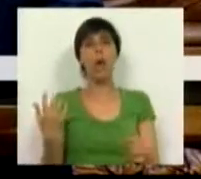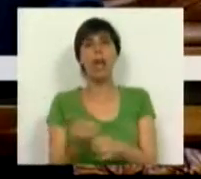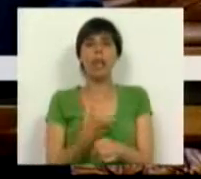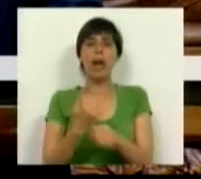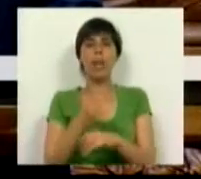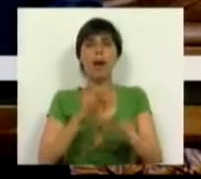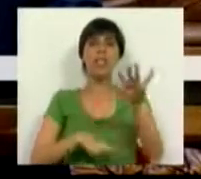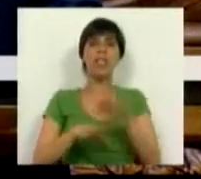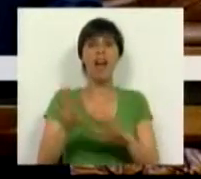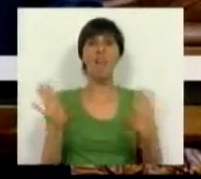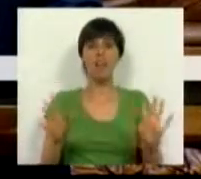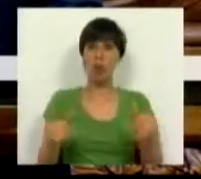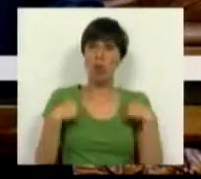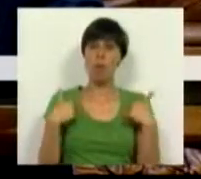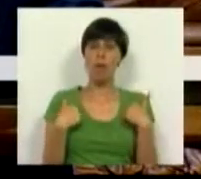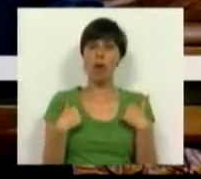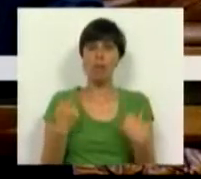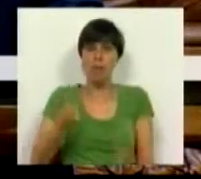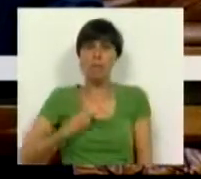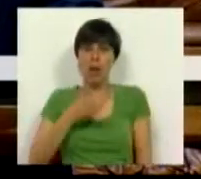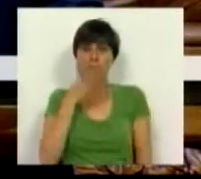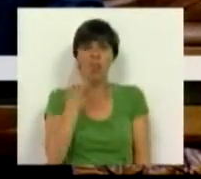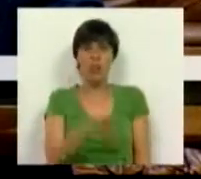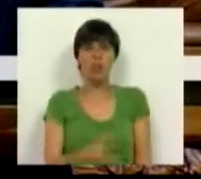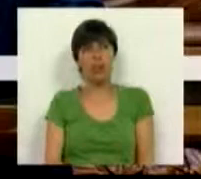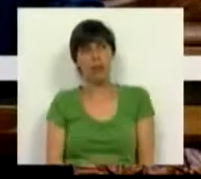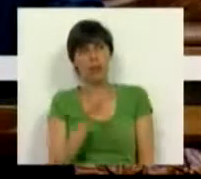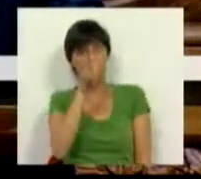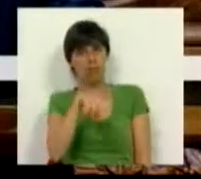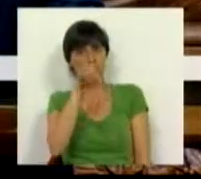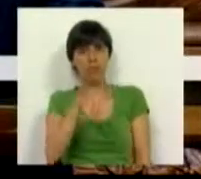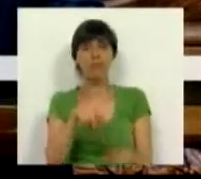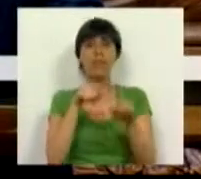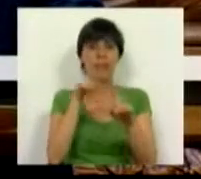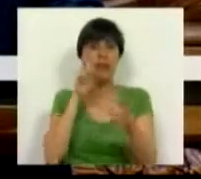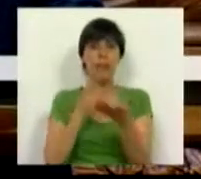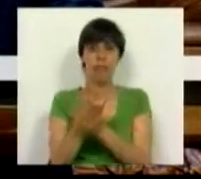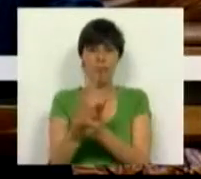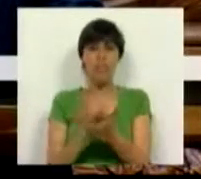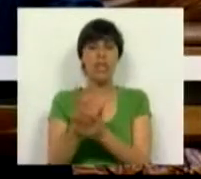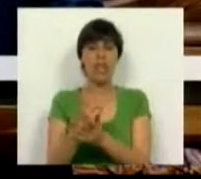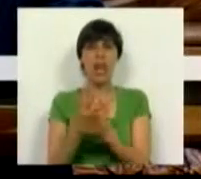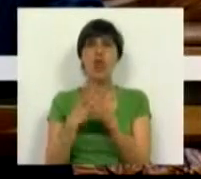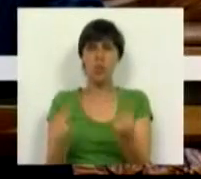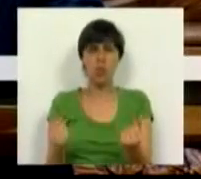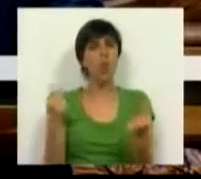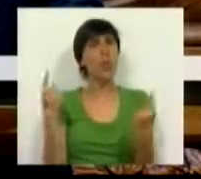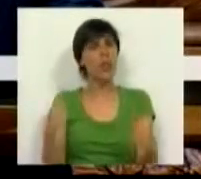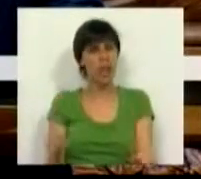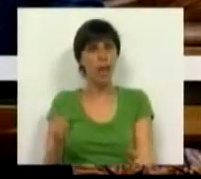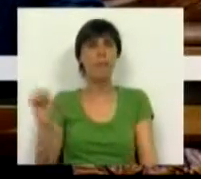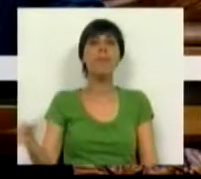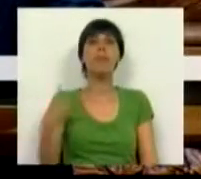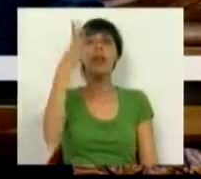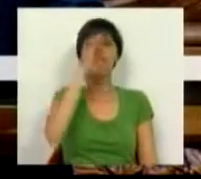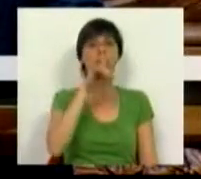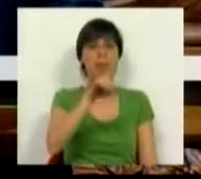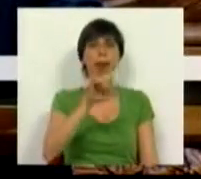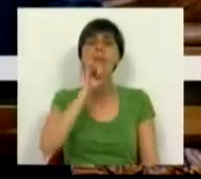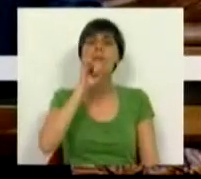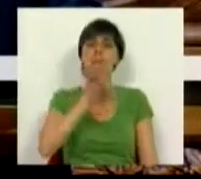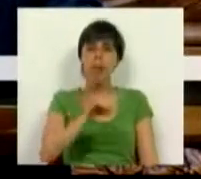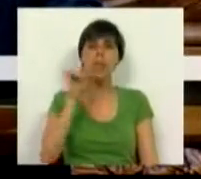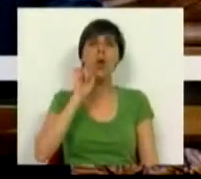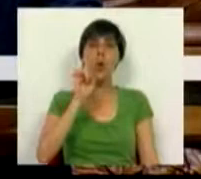trabalho que estou a fazer, temos de dizer, apesar de tudo, este pesadelo tem solução e o Primeiro-Ministro ainda